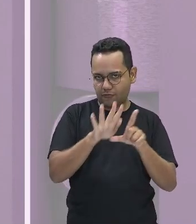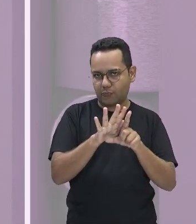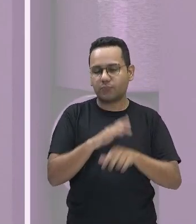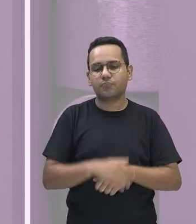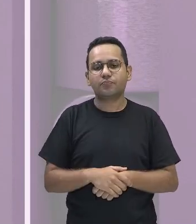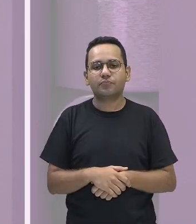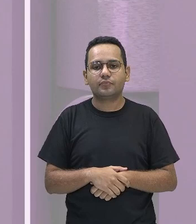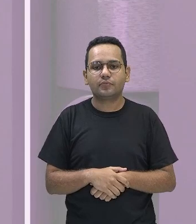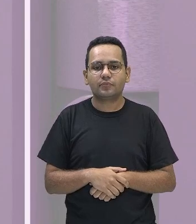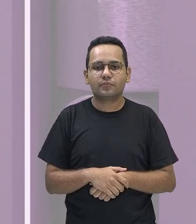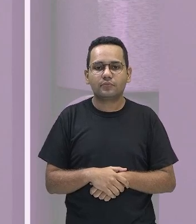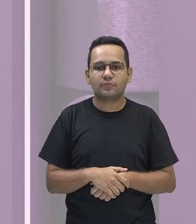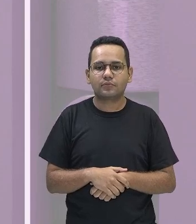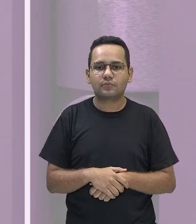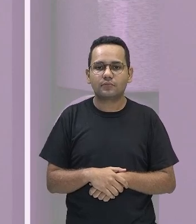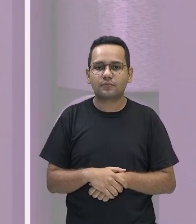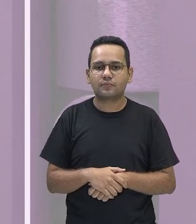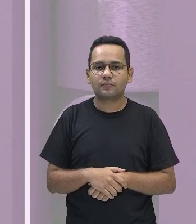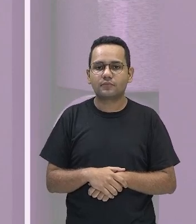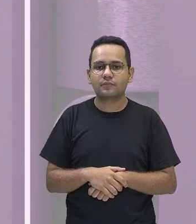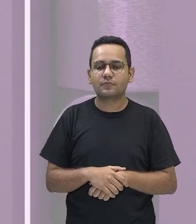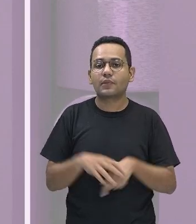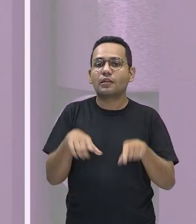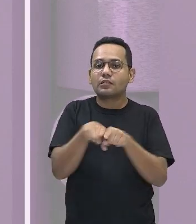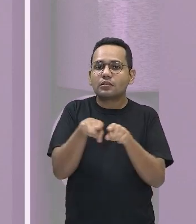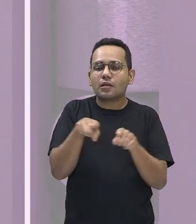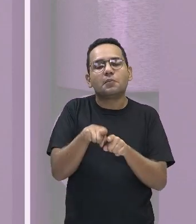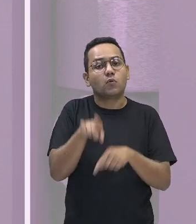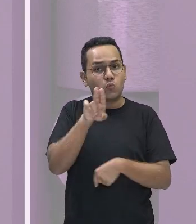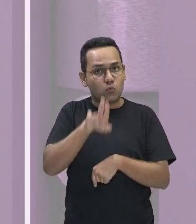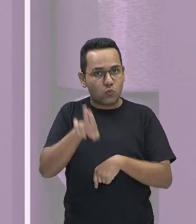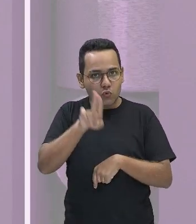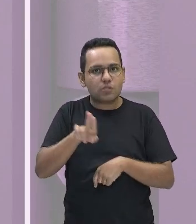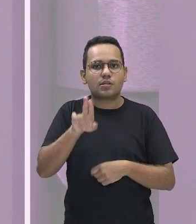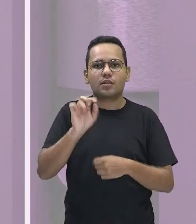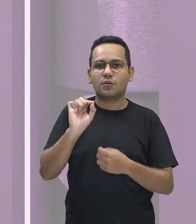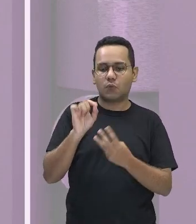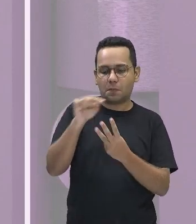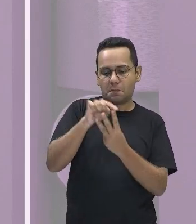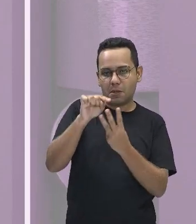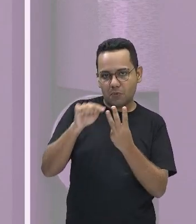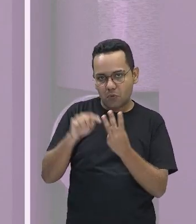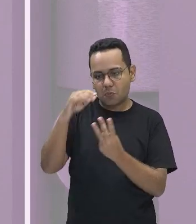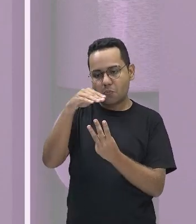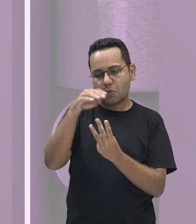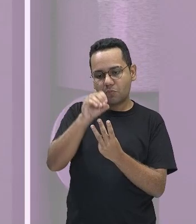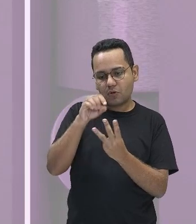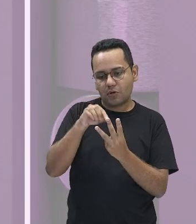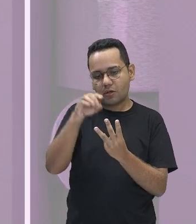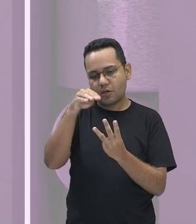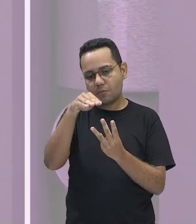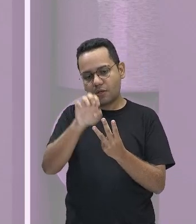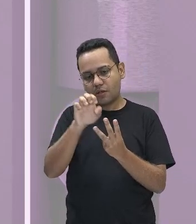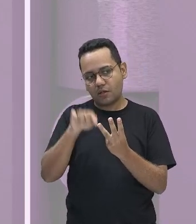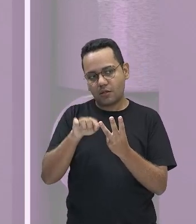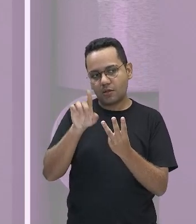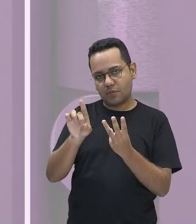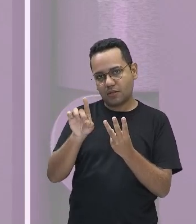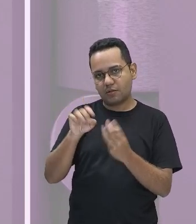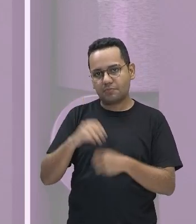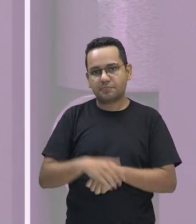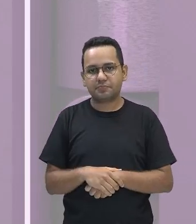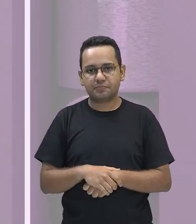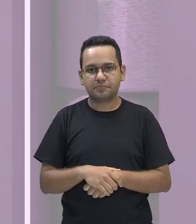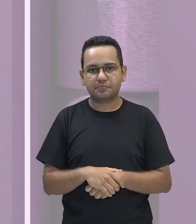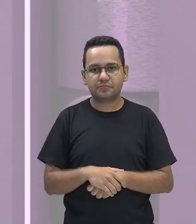nós também vamos fazer aqui, né, as medidas de tendência central, moda, média e mediana, principalmente